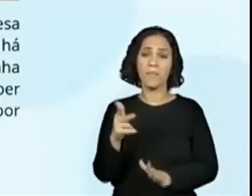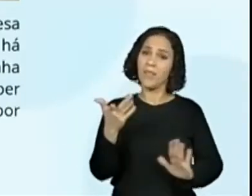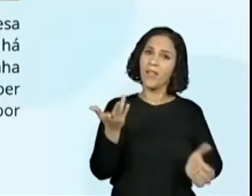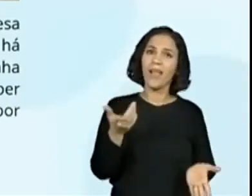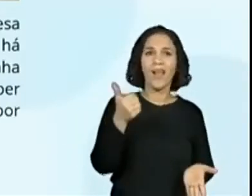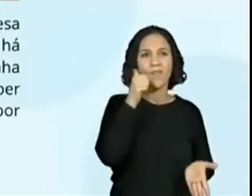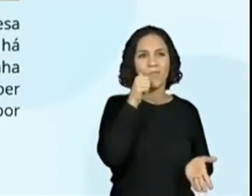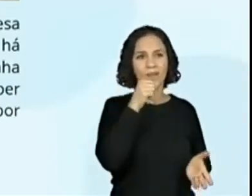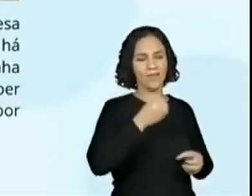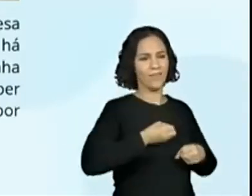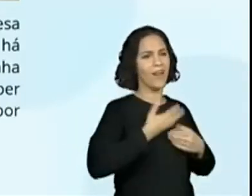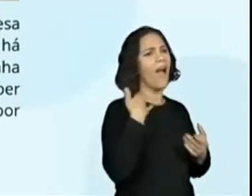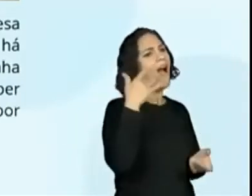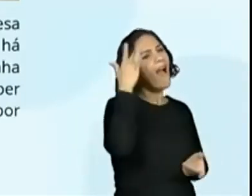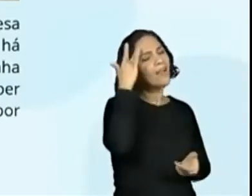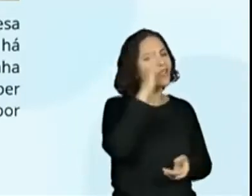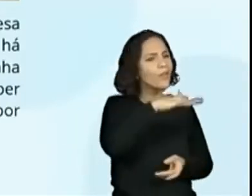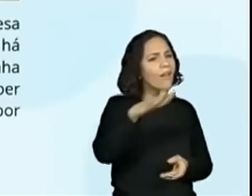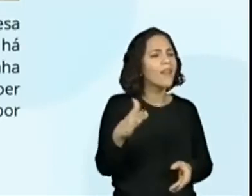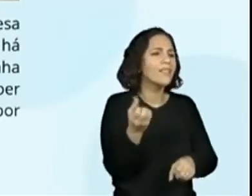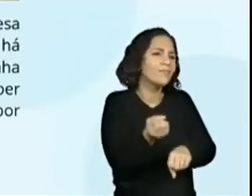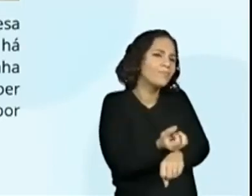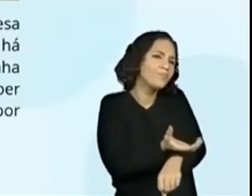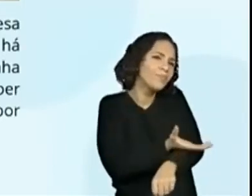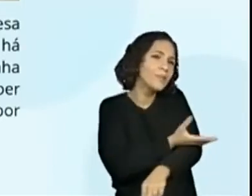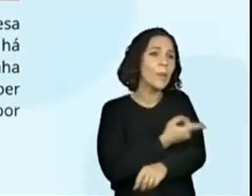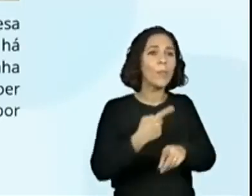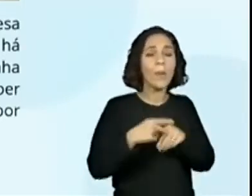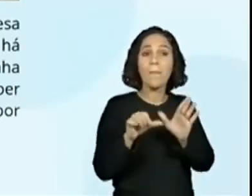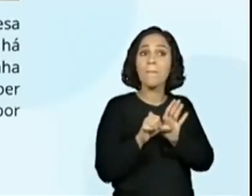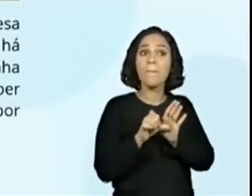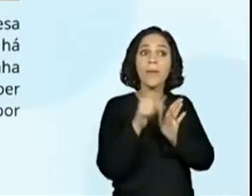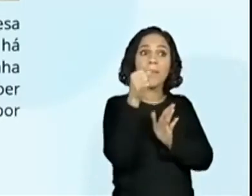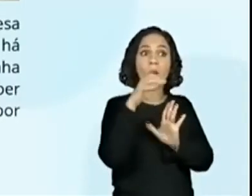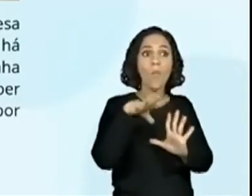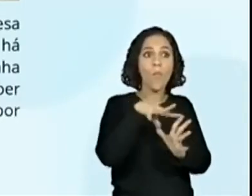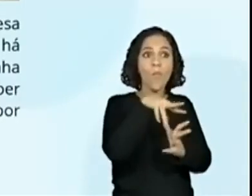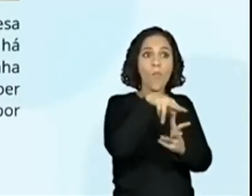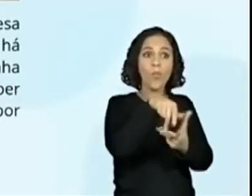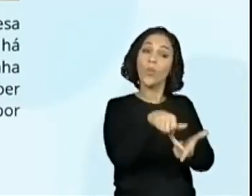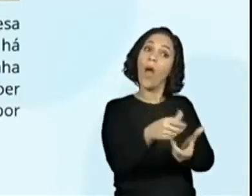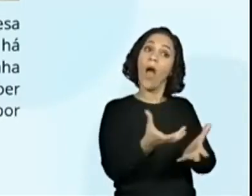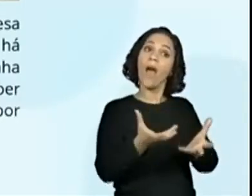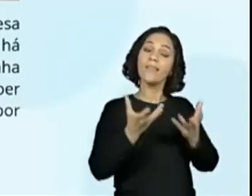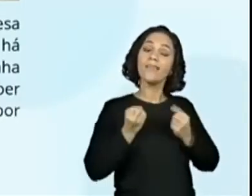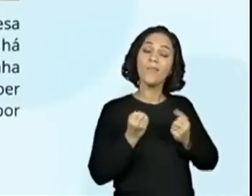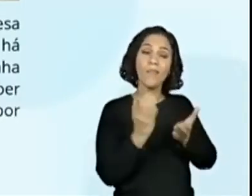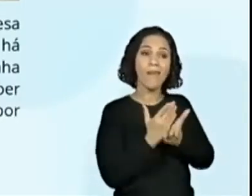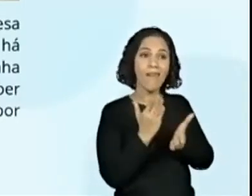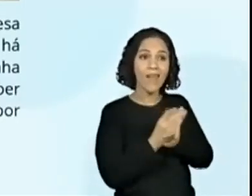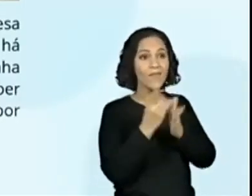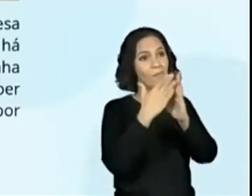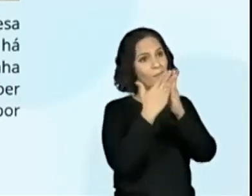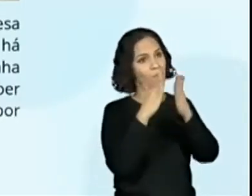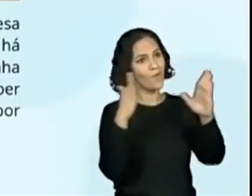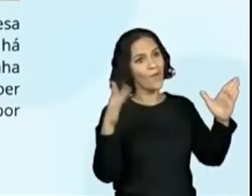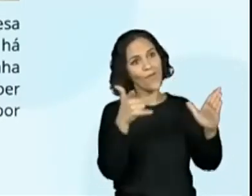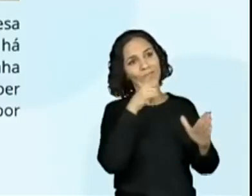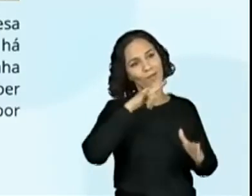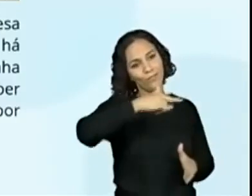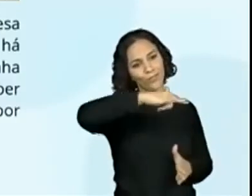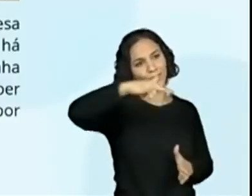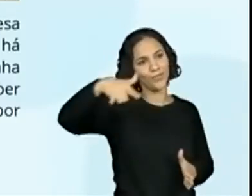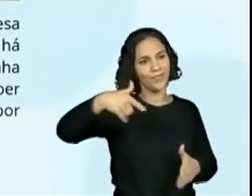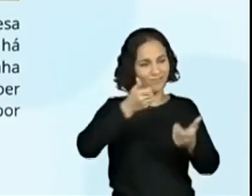ficarão emocionadas ao saber que serão as primeiras do mundo a receber um livro da biblioteca por drone,